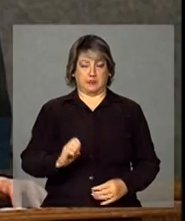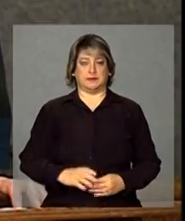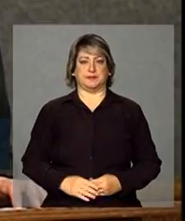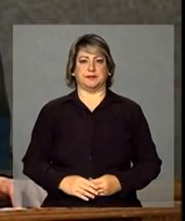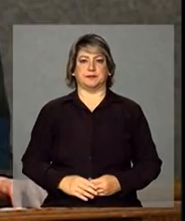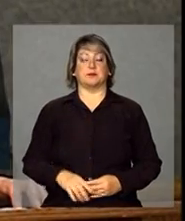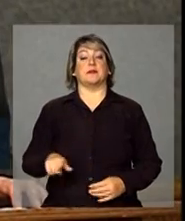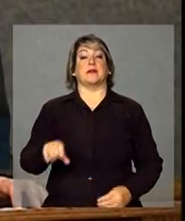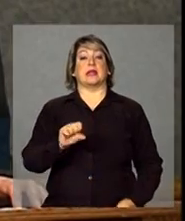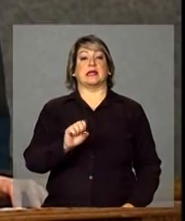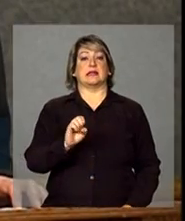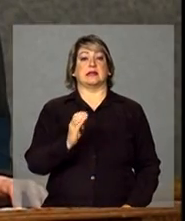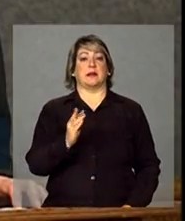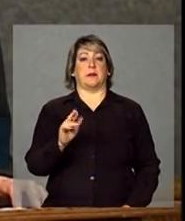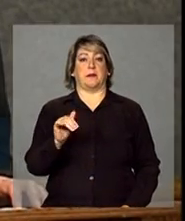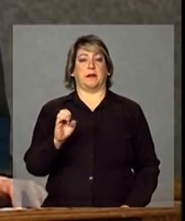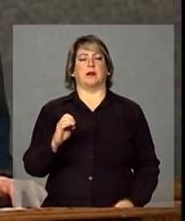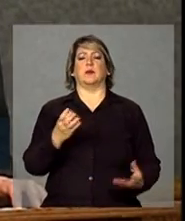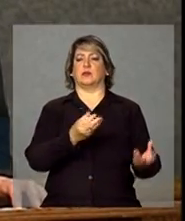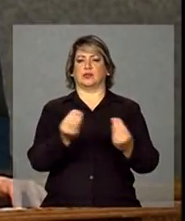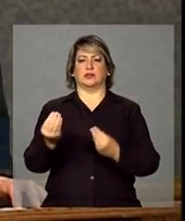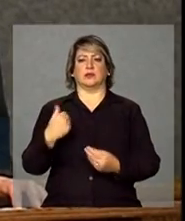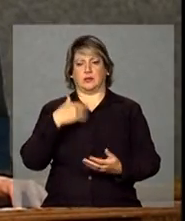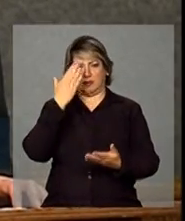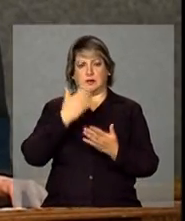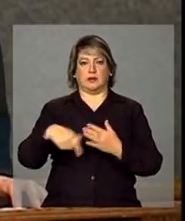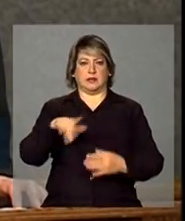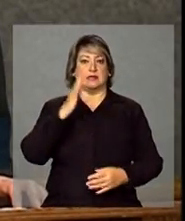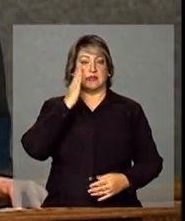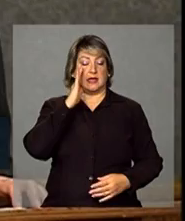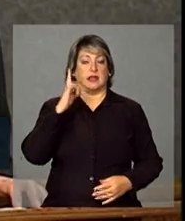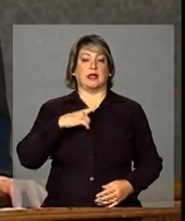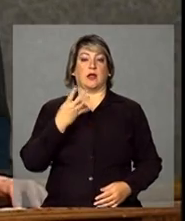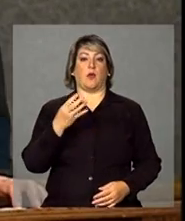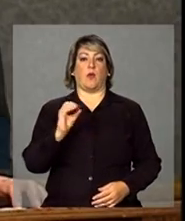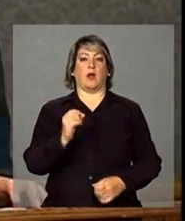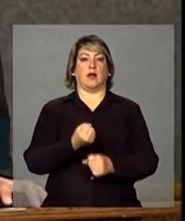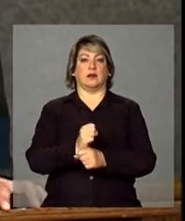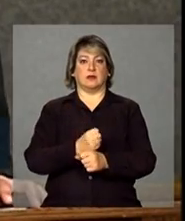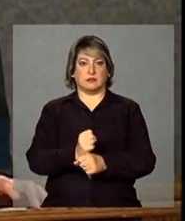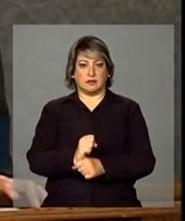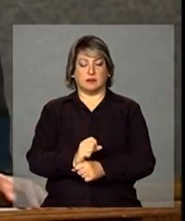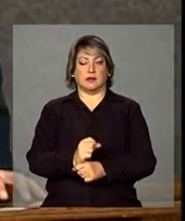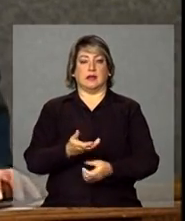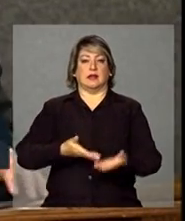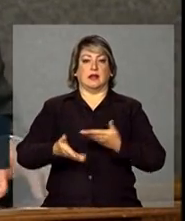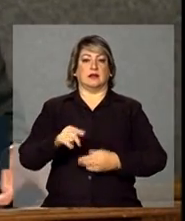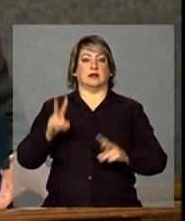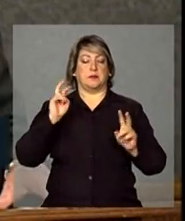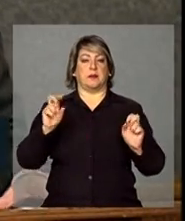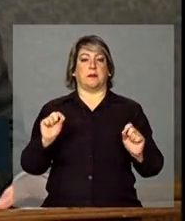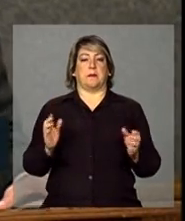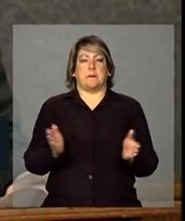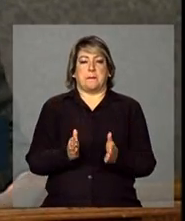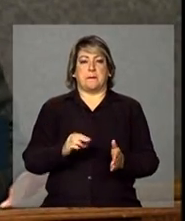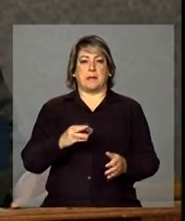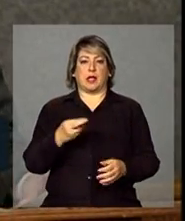O SEBRAE, acredito que muitos aqui saibam, está há 40 anos tratando do tema da micro e pequena empresa.